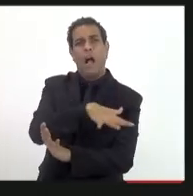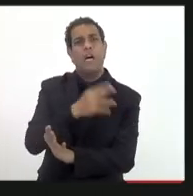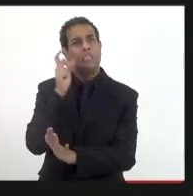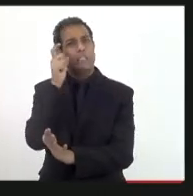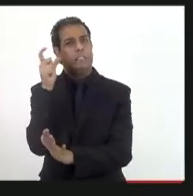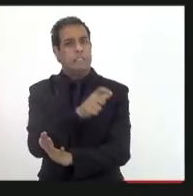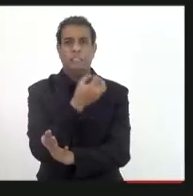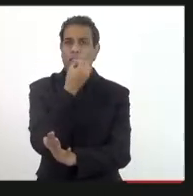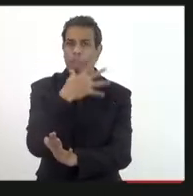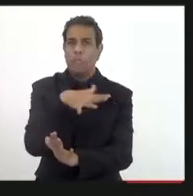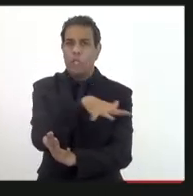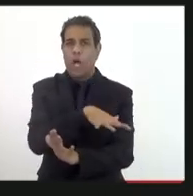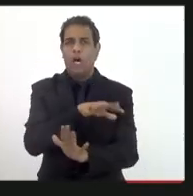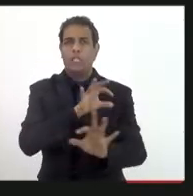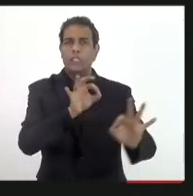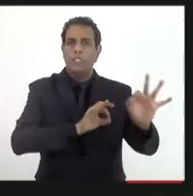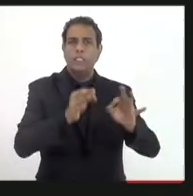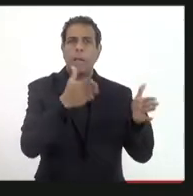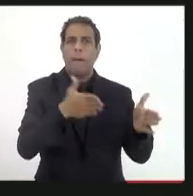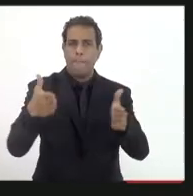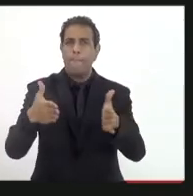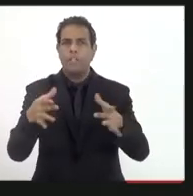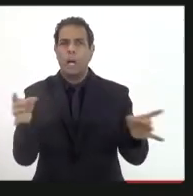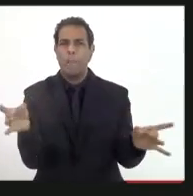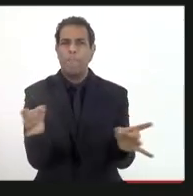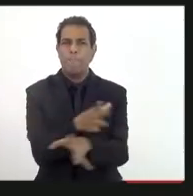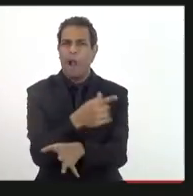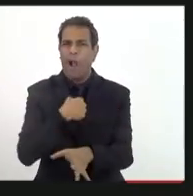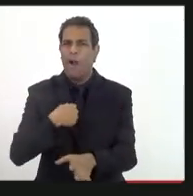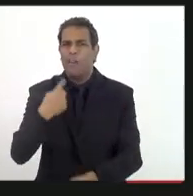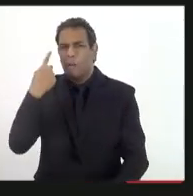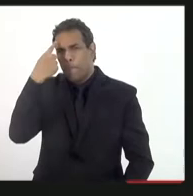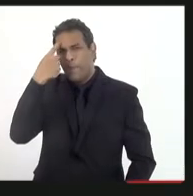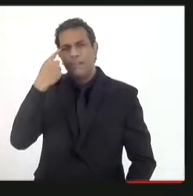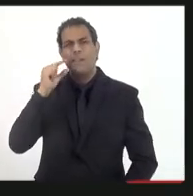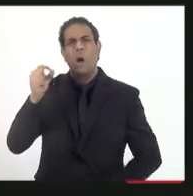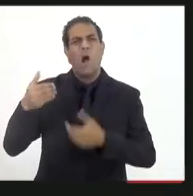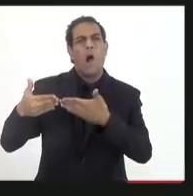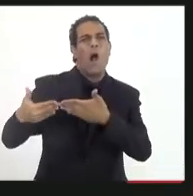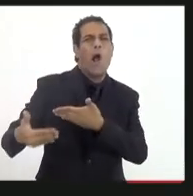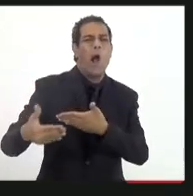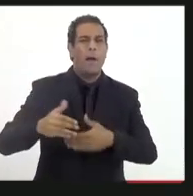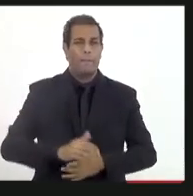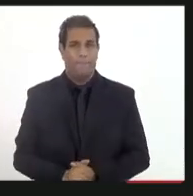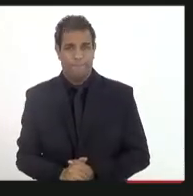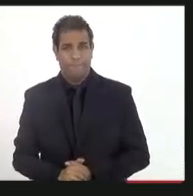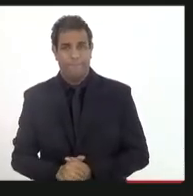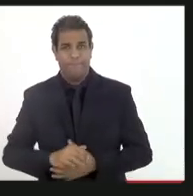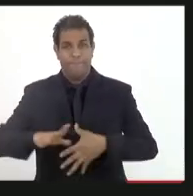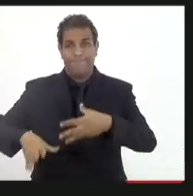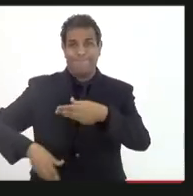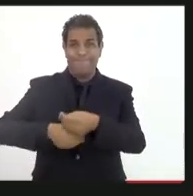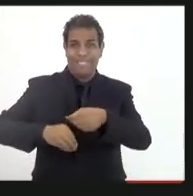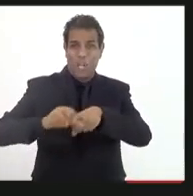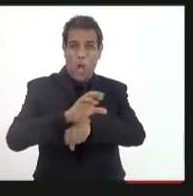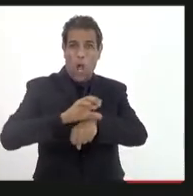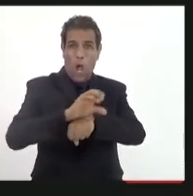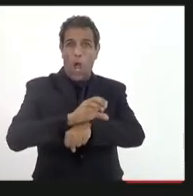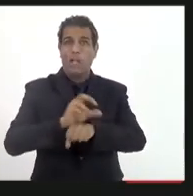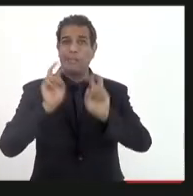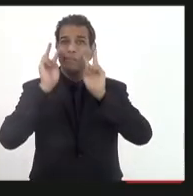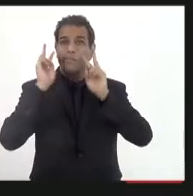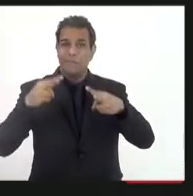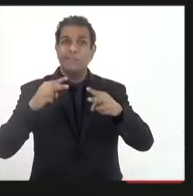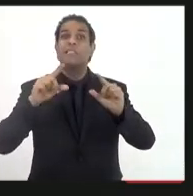como sempre, e a emenda constitucional, quer dizer, ela já